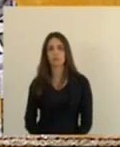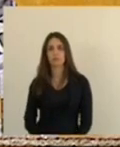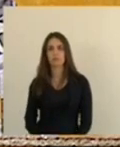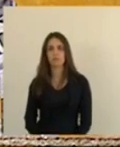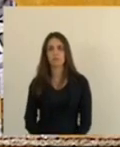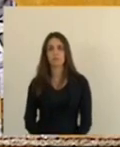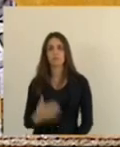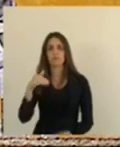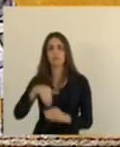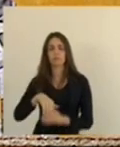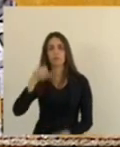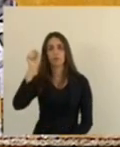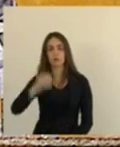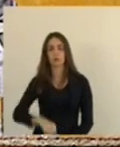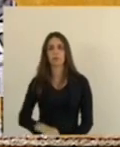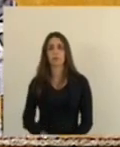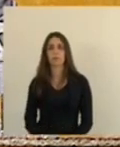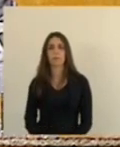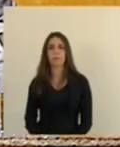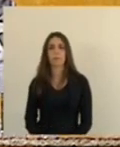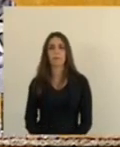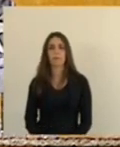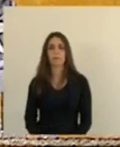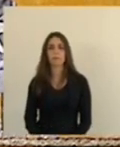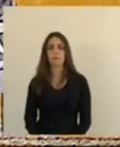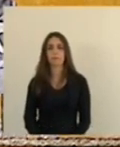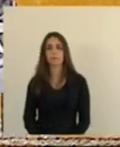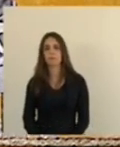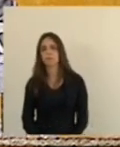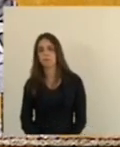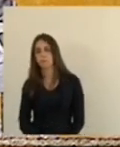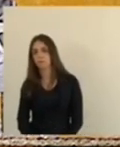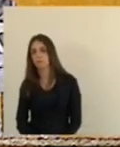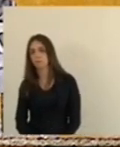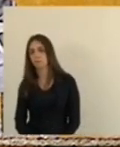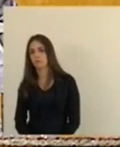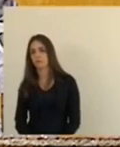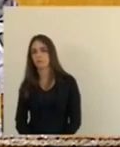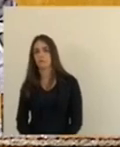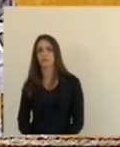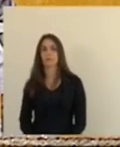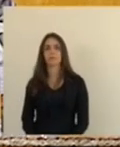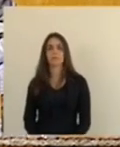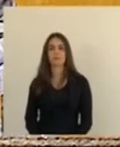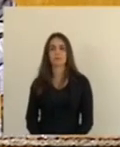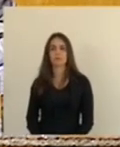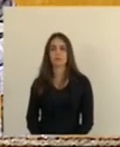Voto sim Deputado Luciano Machado, vota sim Como voto, deputado Luiz Durão